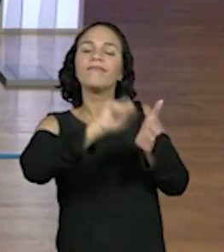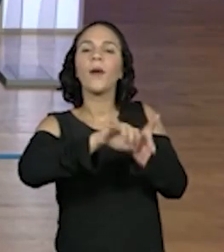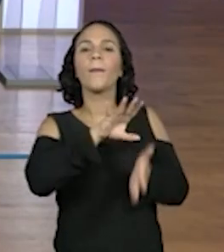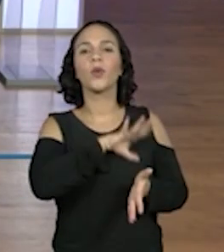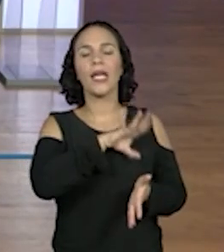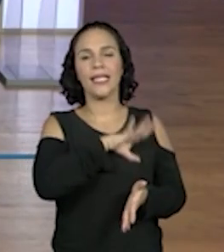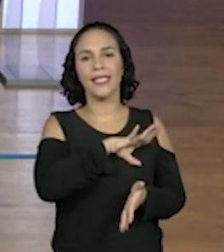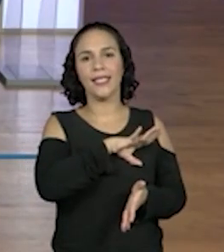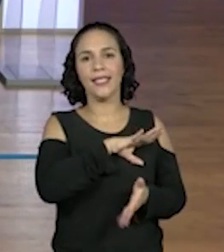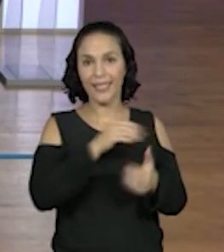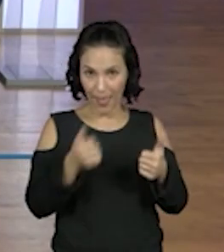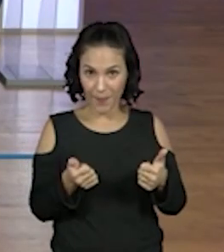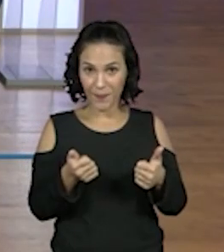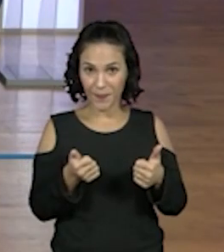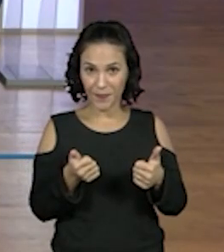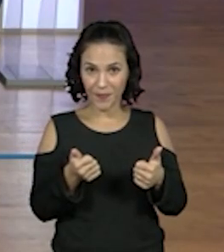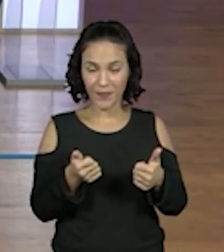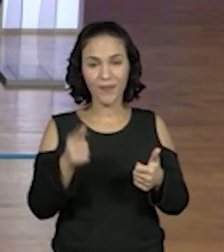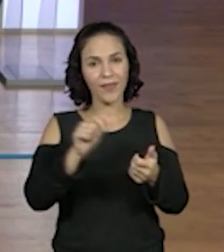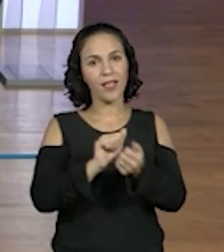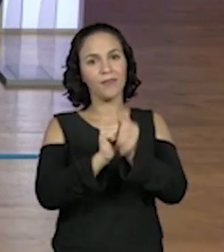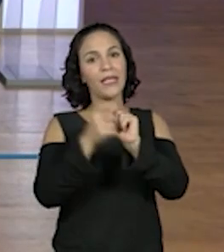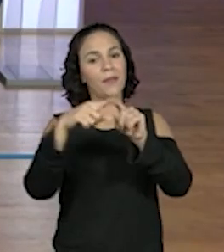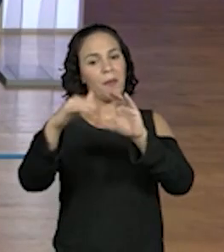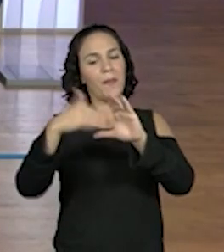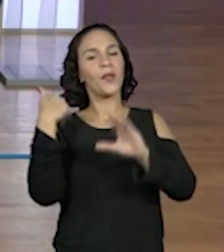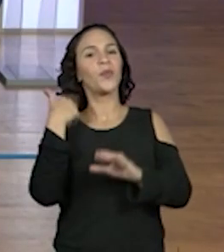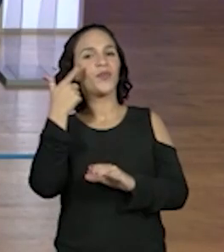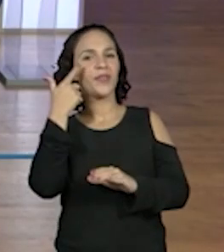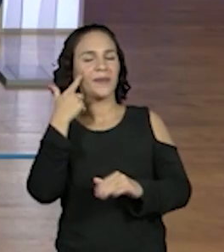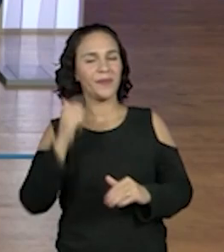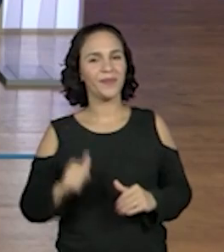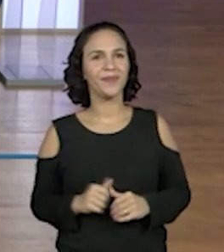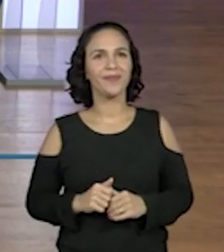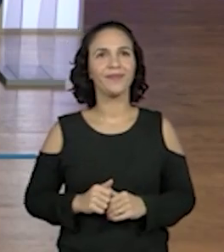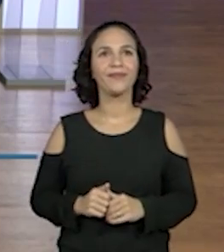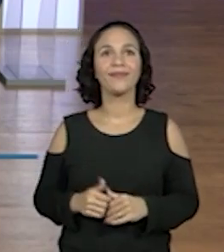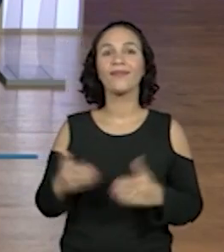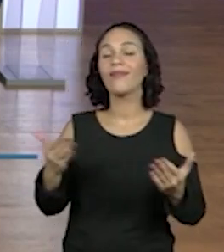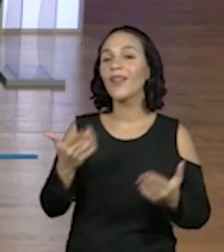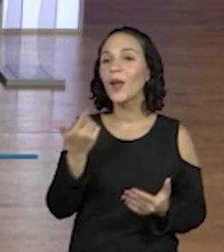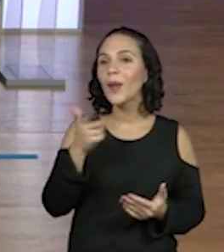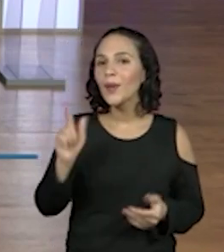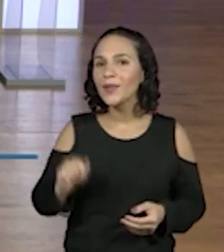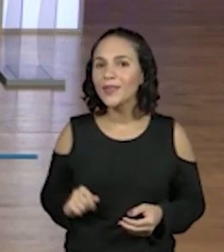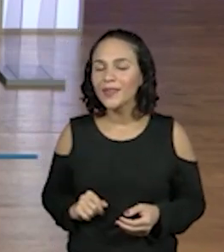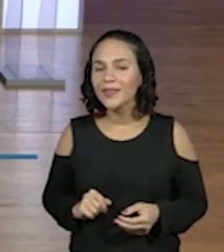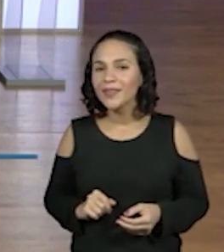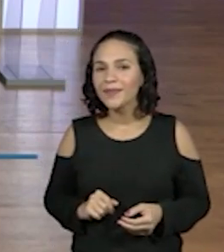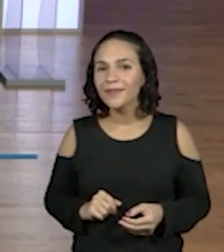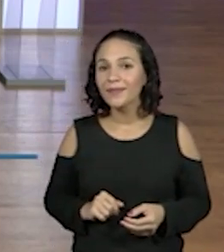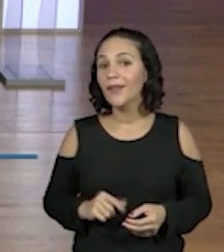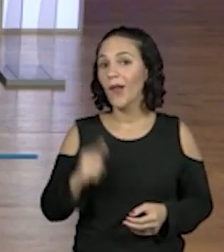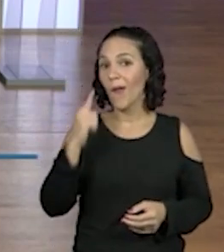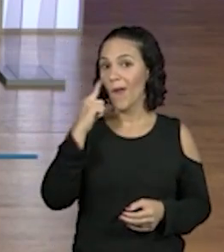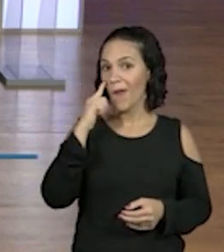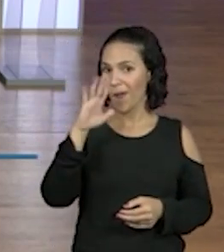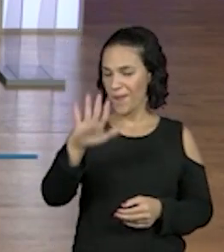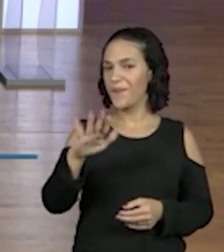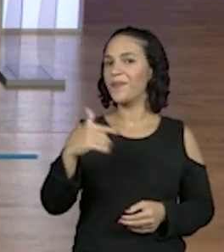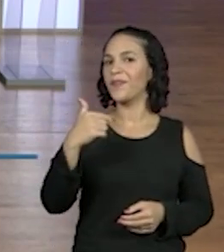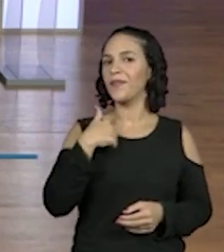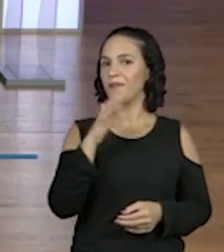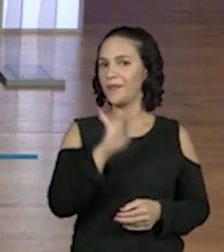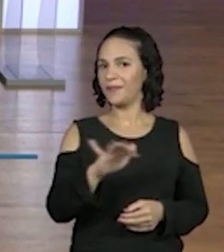Não é? E treinando aí um pouquinho. Já estão subindo ali. Vamos pegar os seiscentos e cinquenta e um. Vamos. Foi a